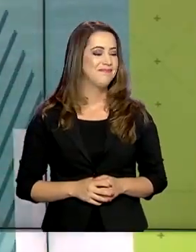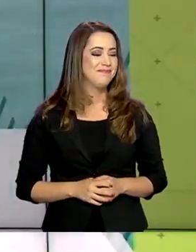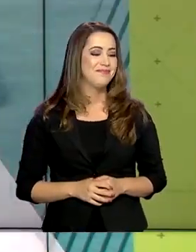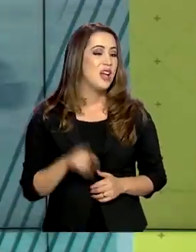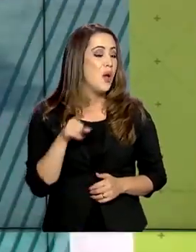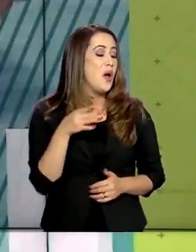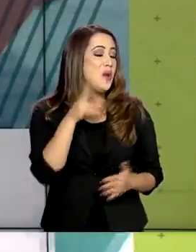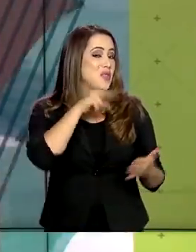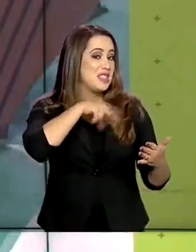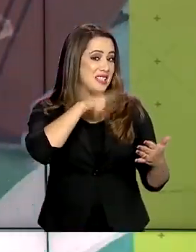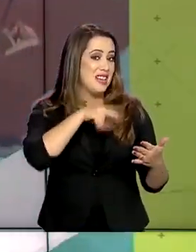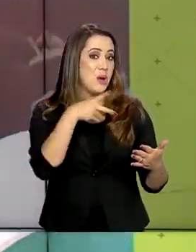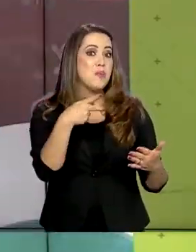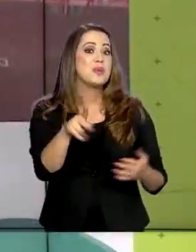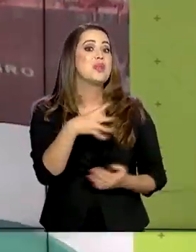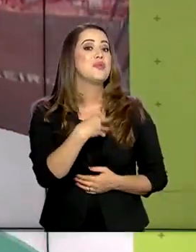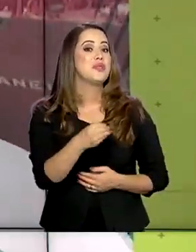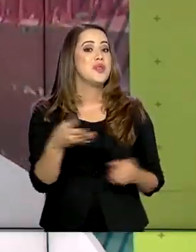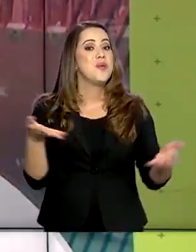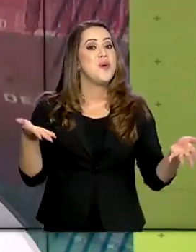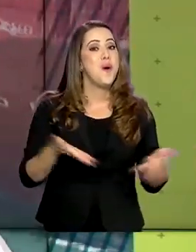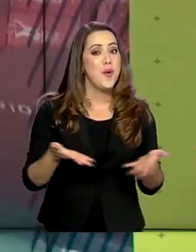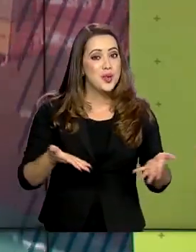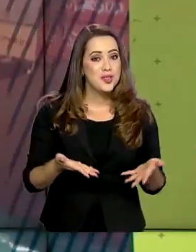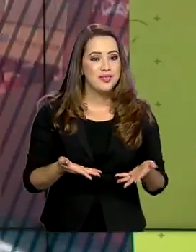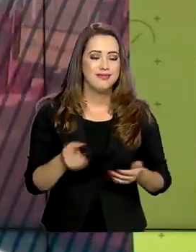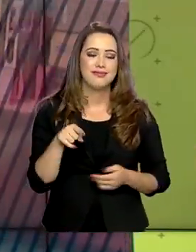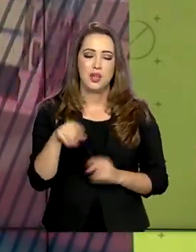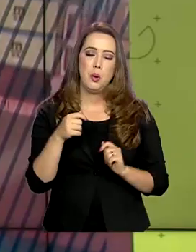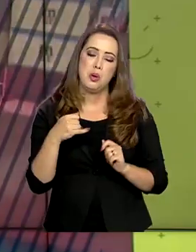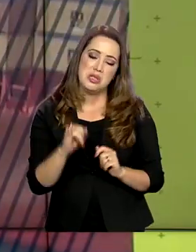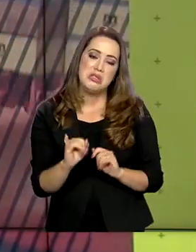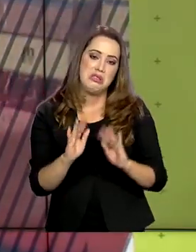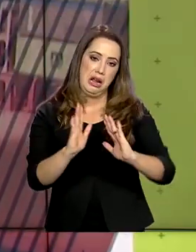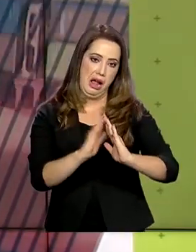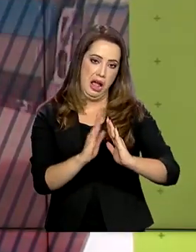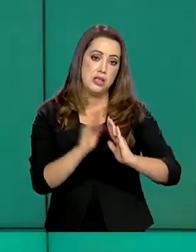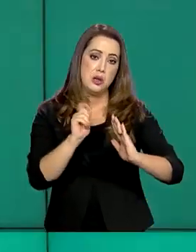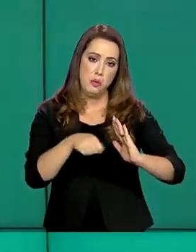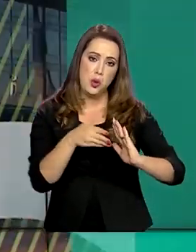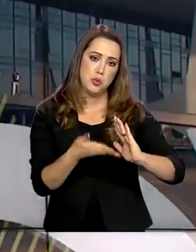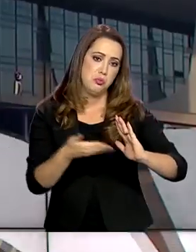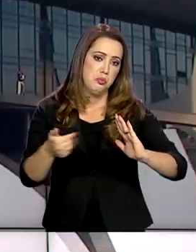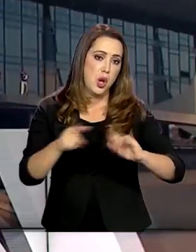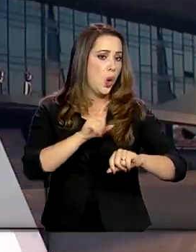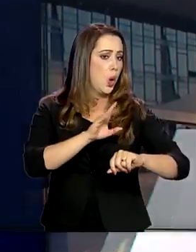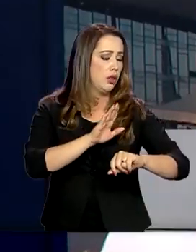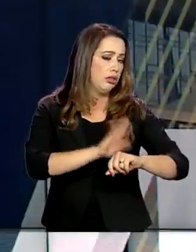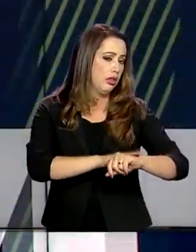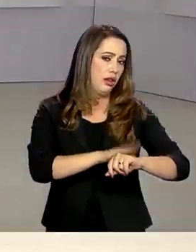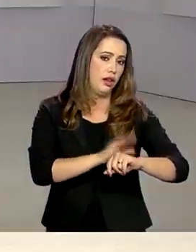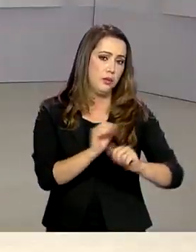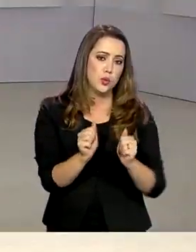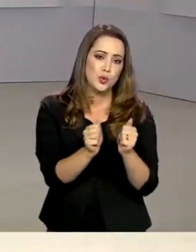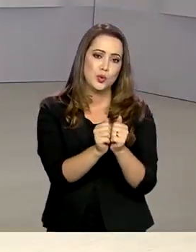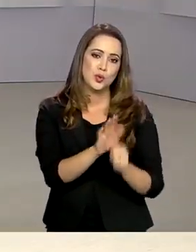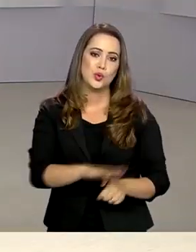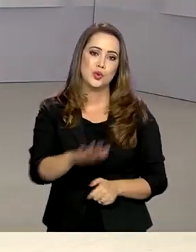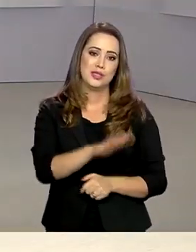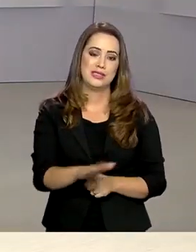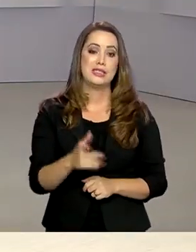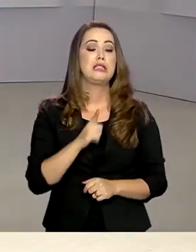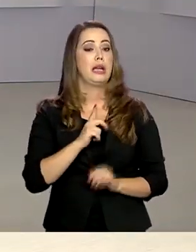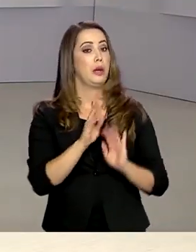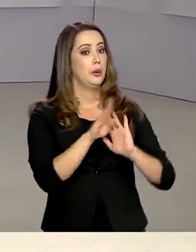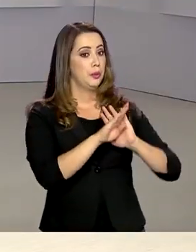para o seu filho hoje? Para quem está em casa, essa pode ser uma alternativa para aproveitar melhor o tempo com as crianças. E um